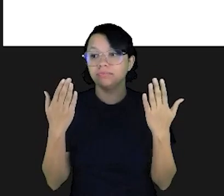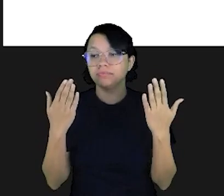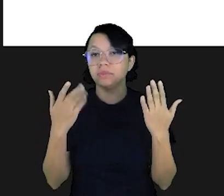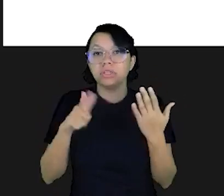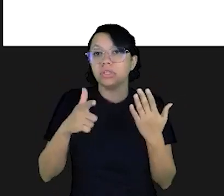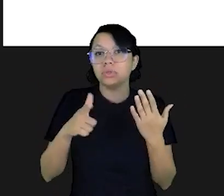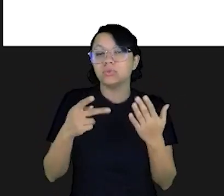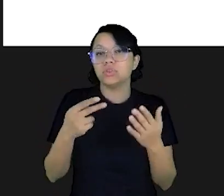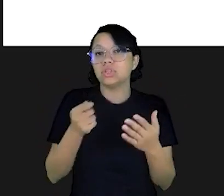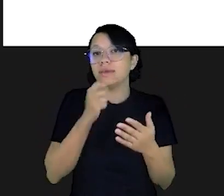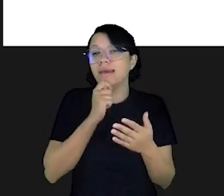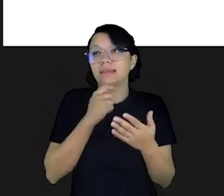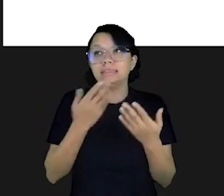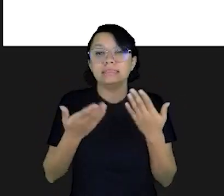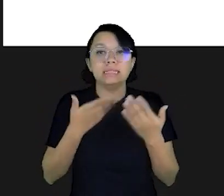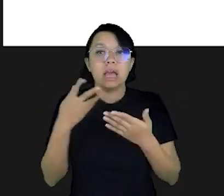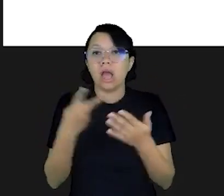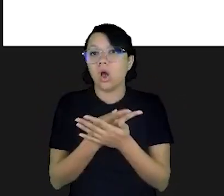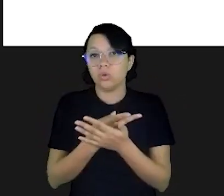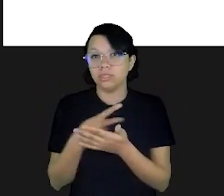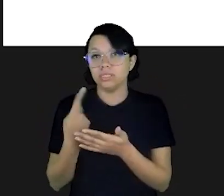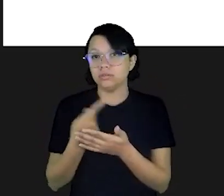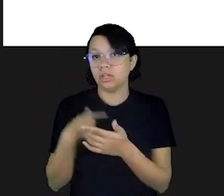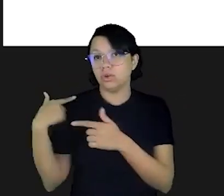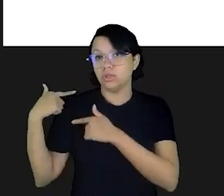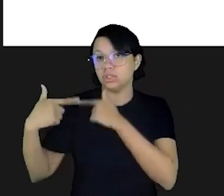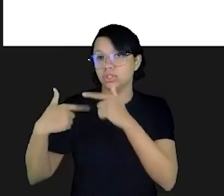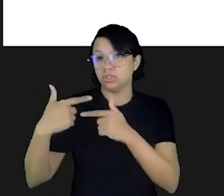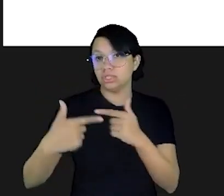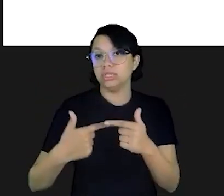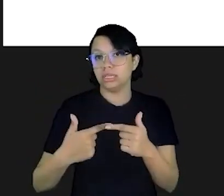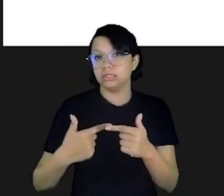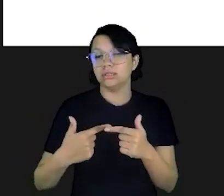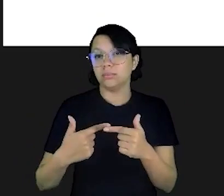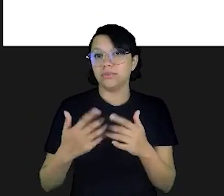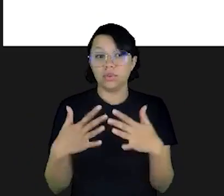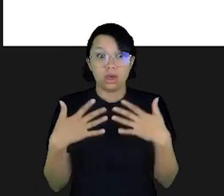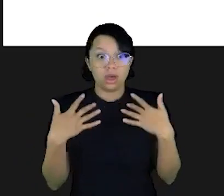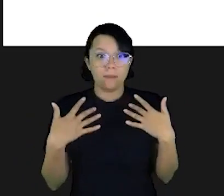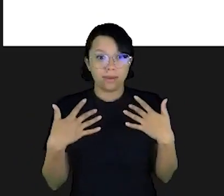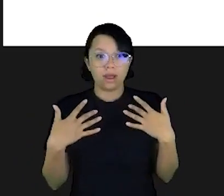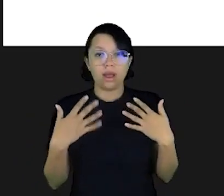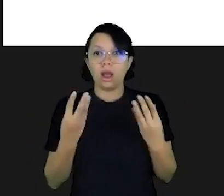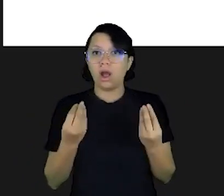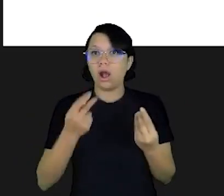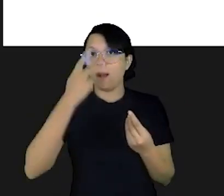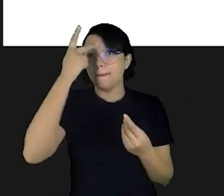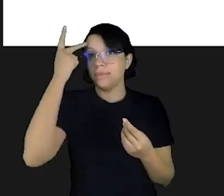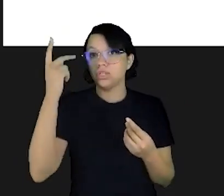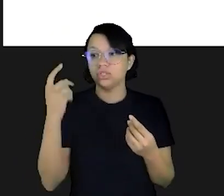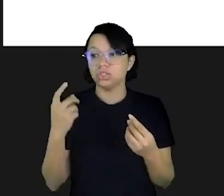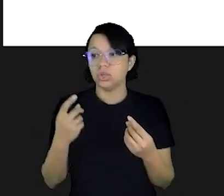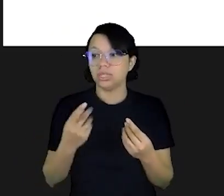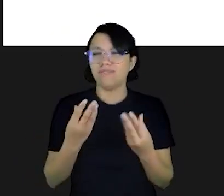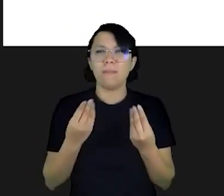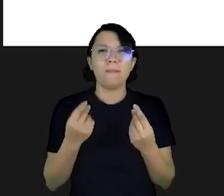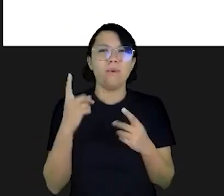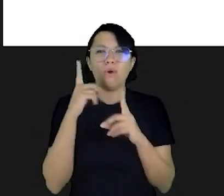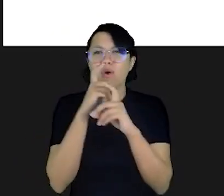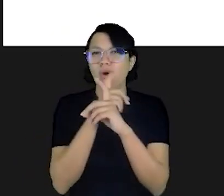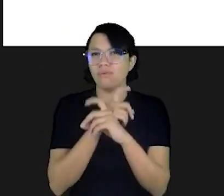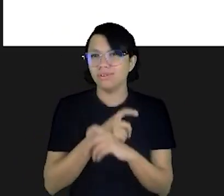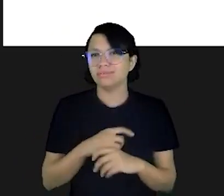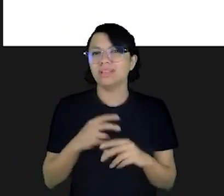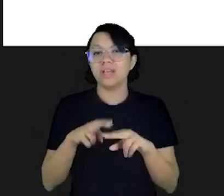precedentes na história, mas que não tinha acontecido na nossa geração. E a gente se surpreendeu. E muita gente teve imensas dificuldades.